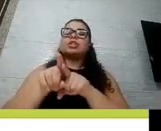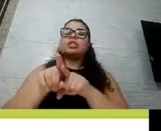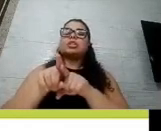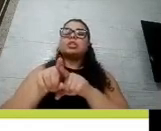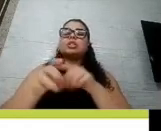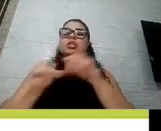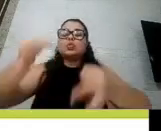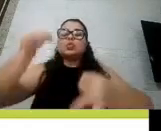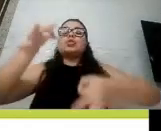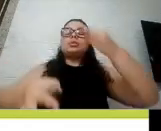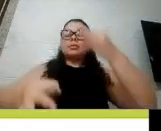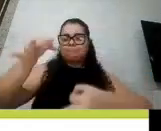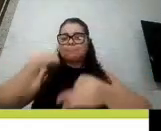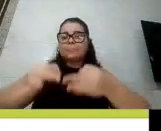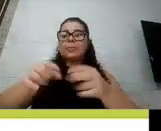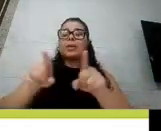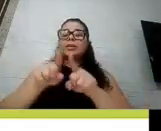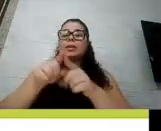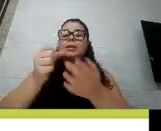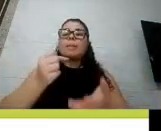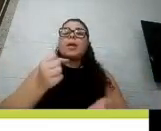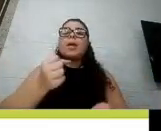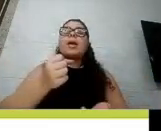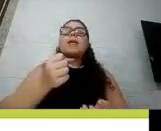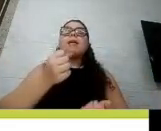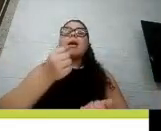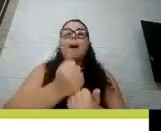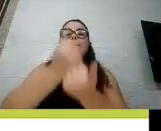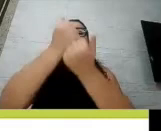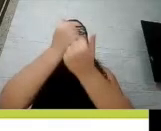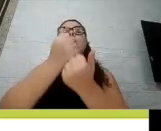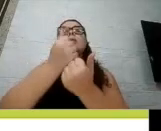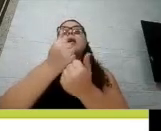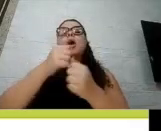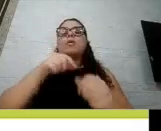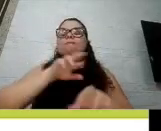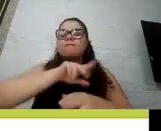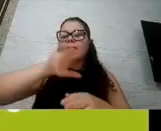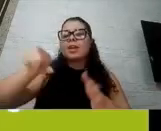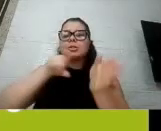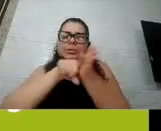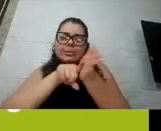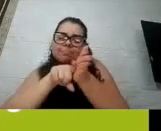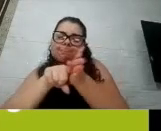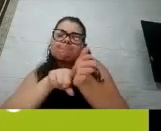e apoia uma série de projetos de pesquisa e desenvolvimento metodológico também em conexão com o Elaborão.